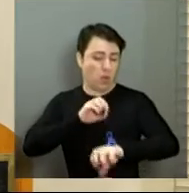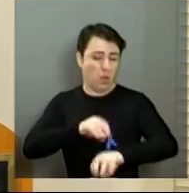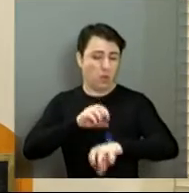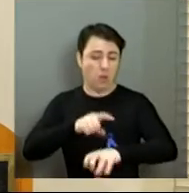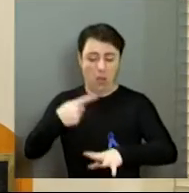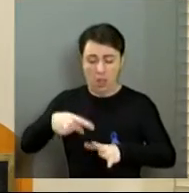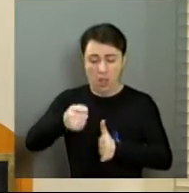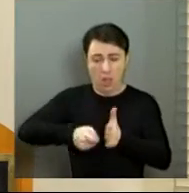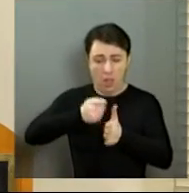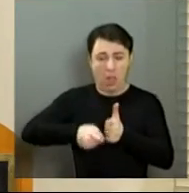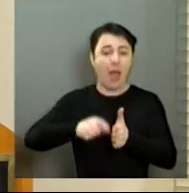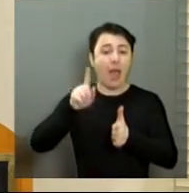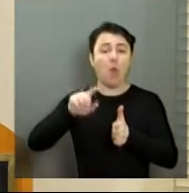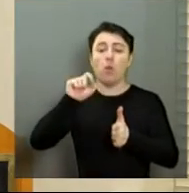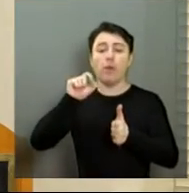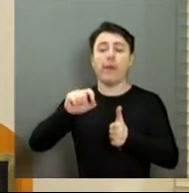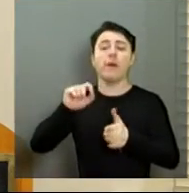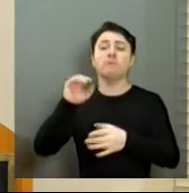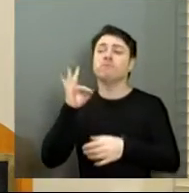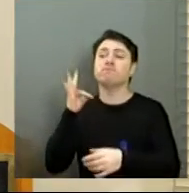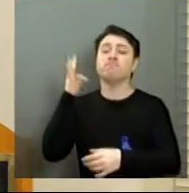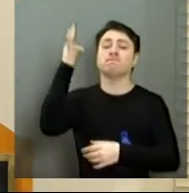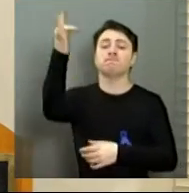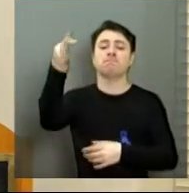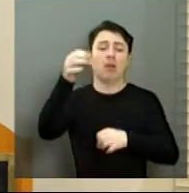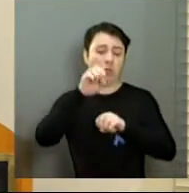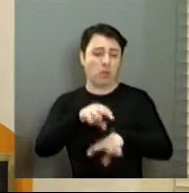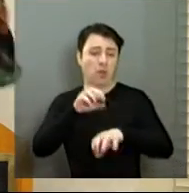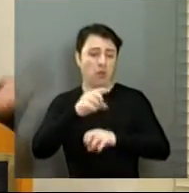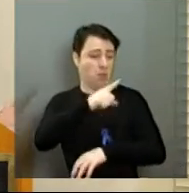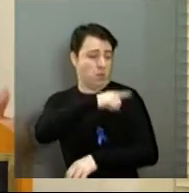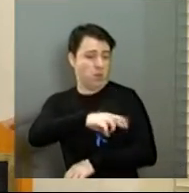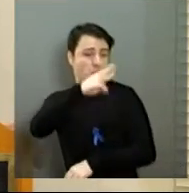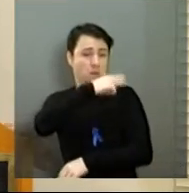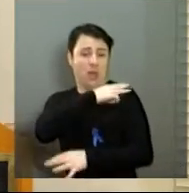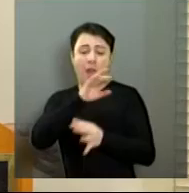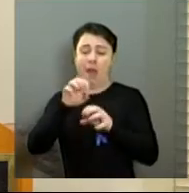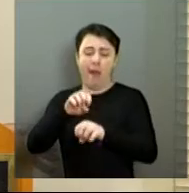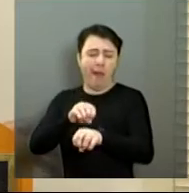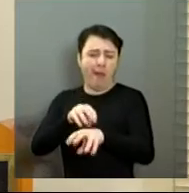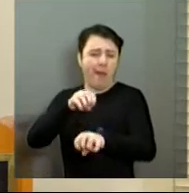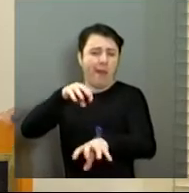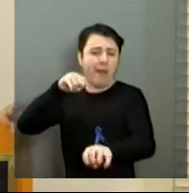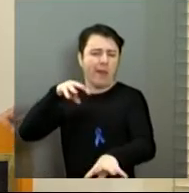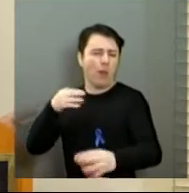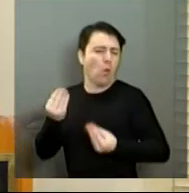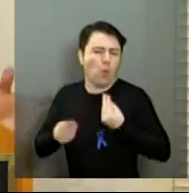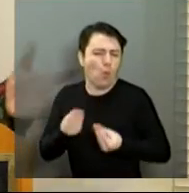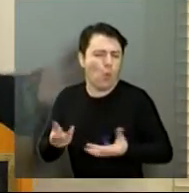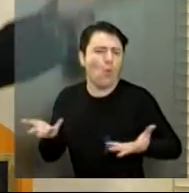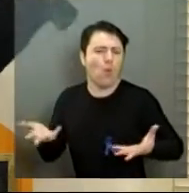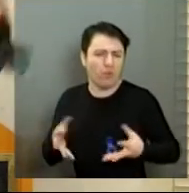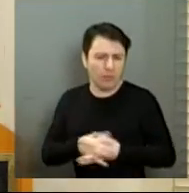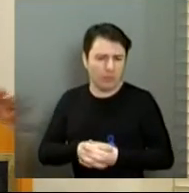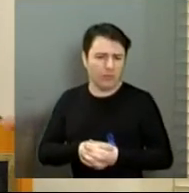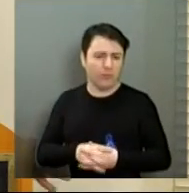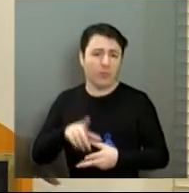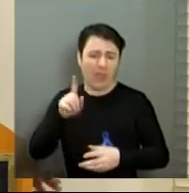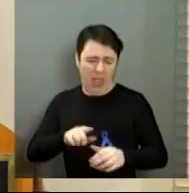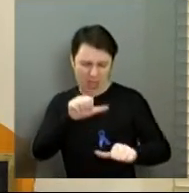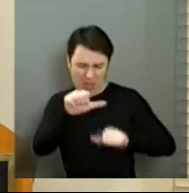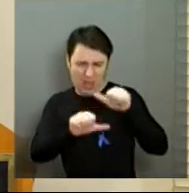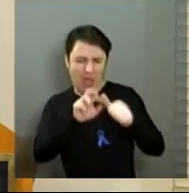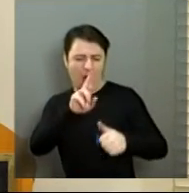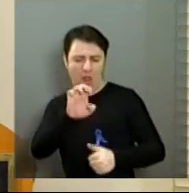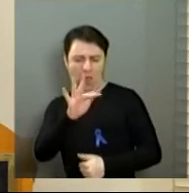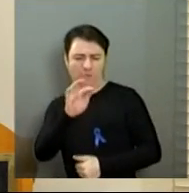em Araraquara, mas o que se pretende fazer, educação de ensino médio à distância, uma série de outras coisas que se chama de reforma,